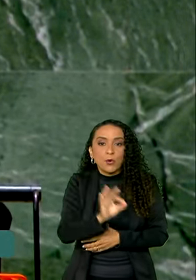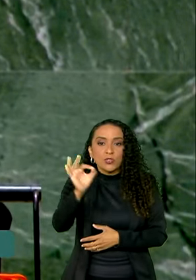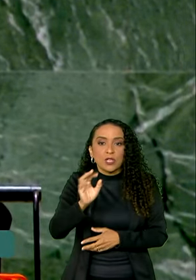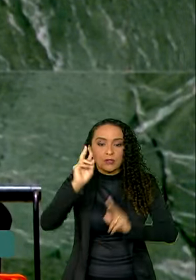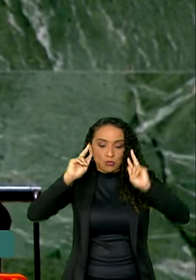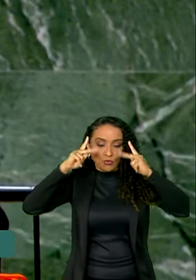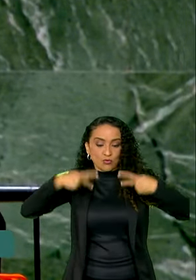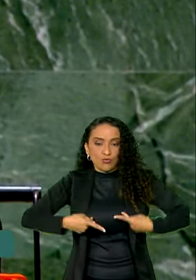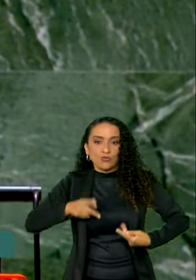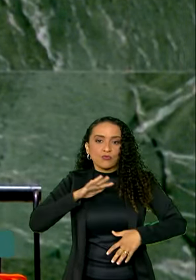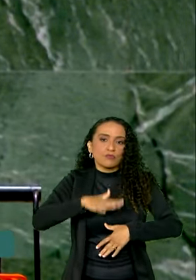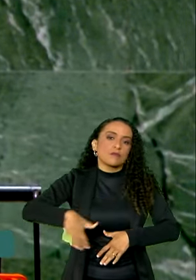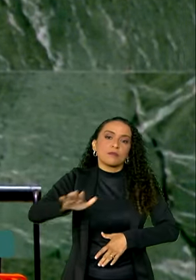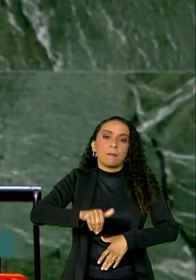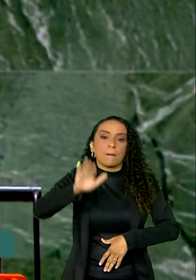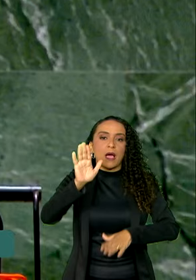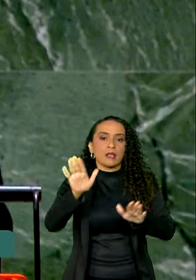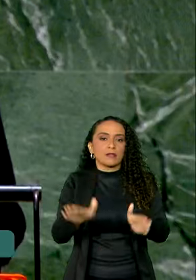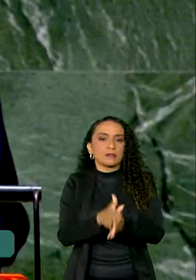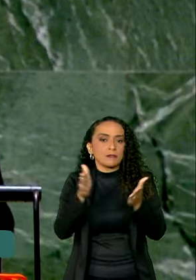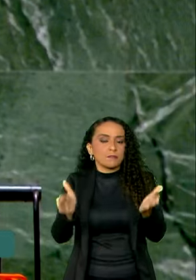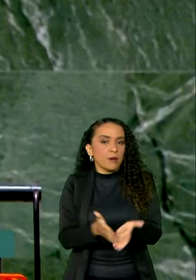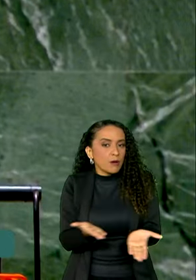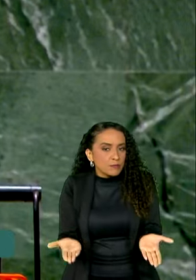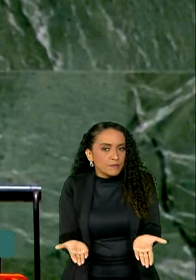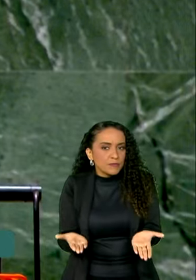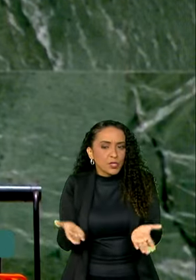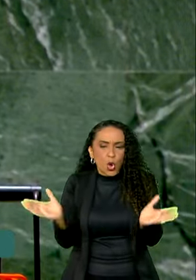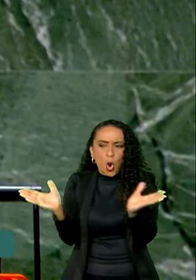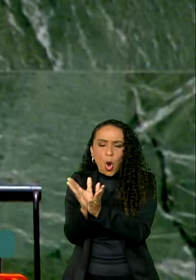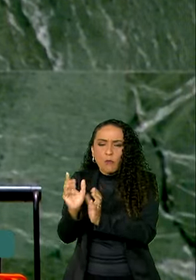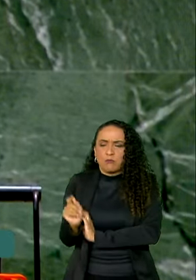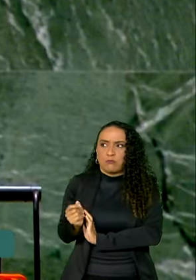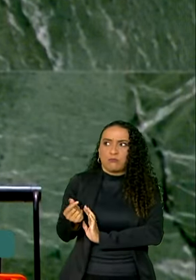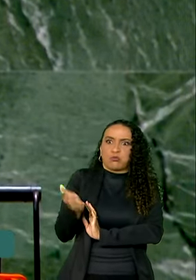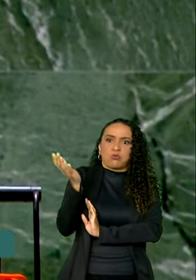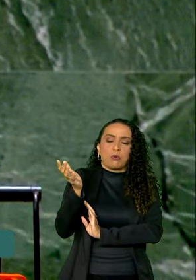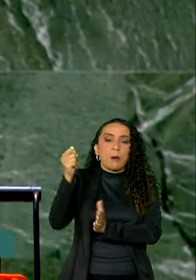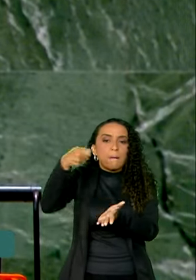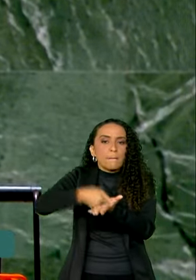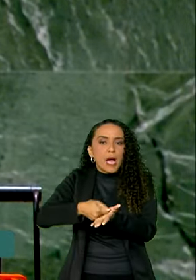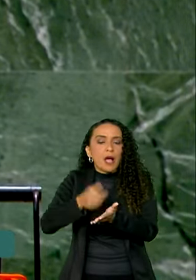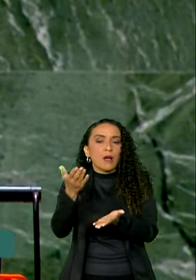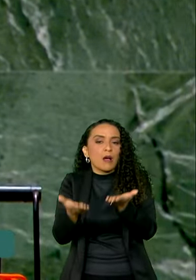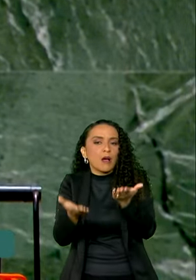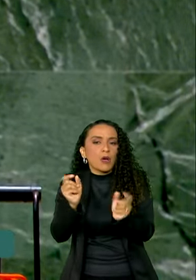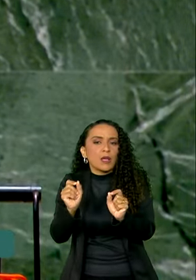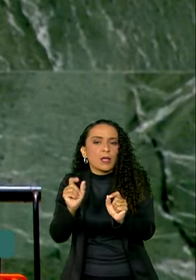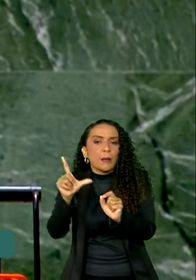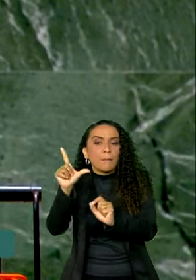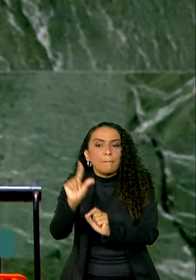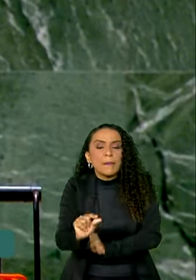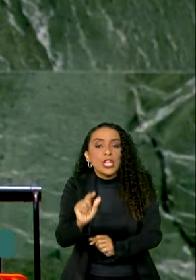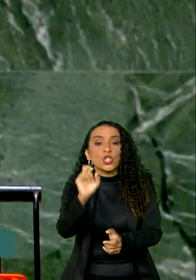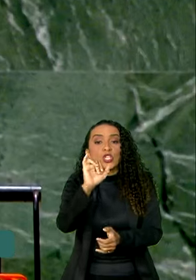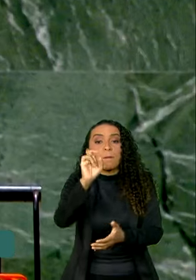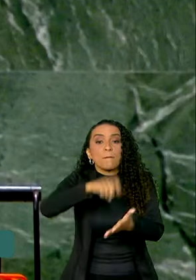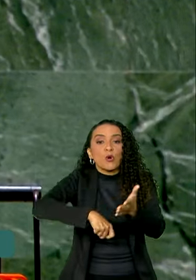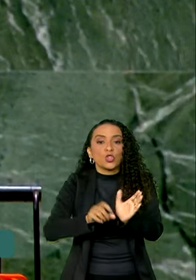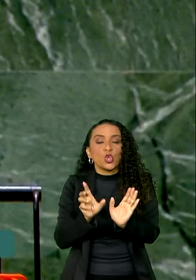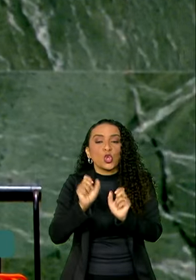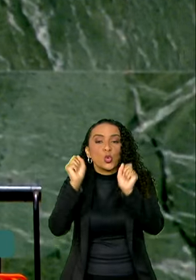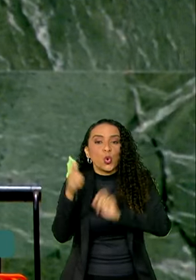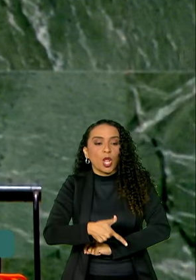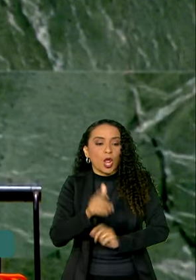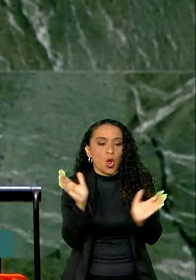humanidade ficou mais pobre. Os super ricos pagam, proporcionalmente, muito menos impostos do que a classe